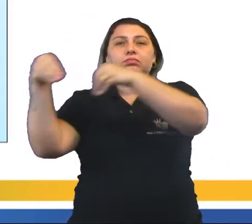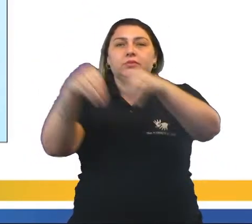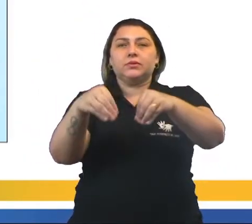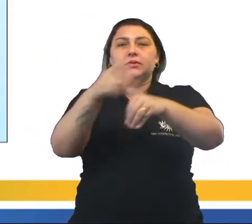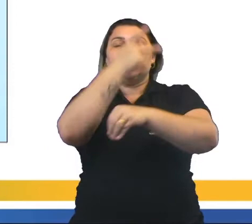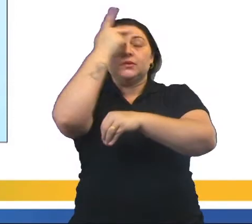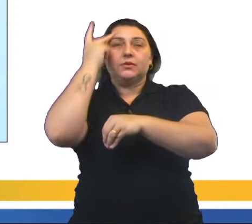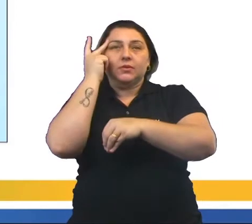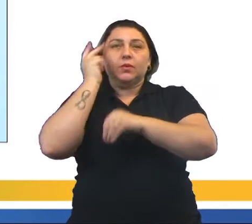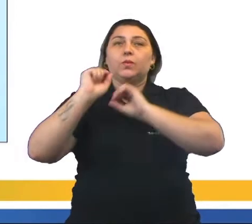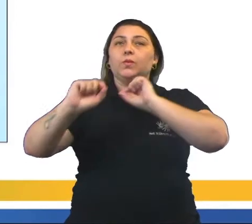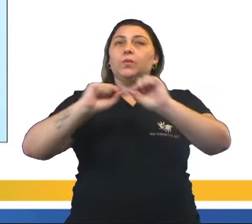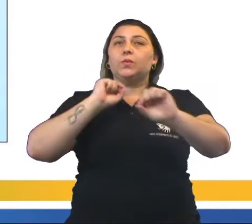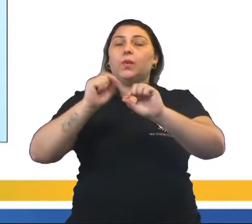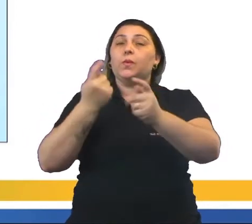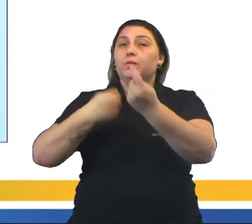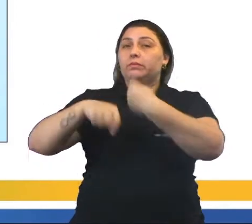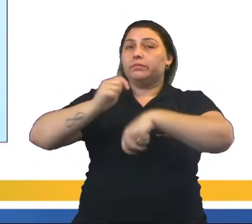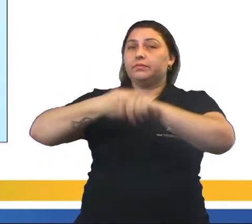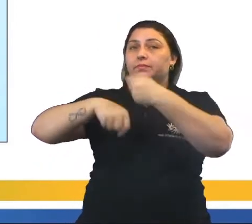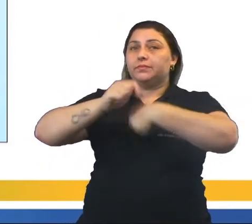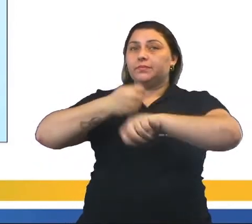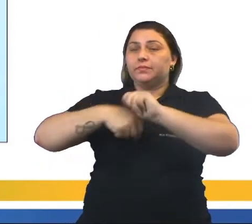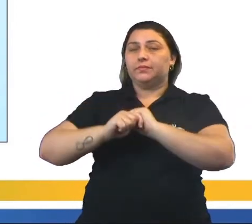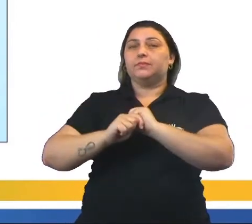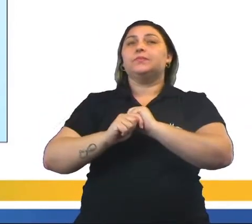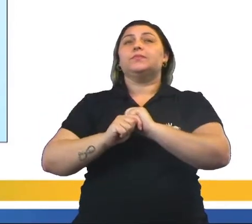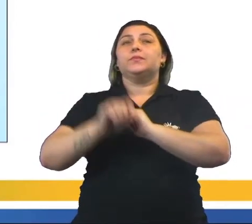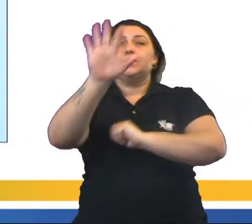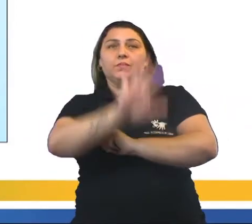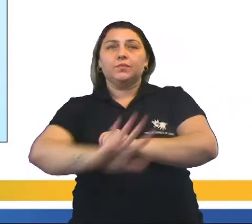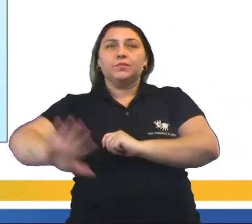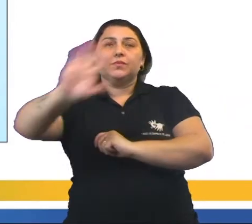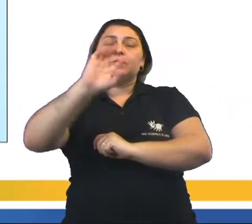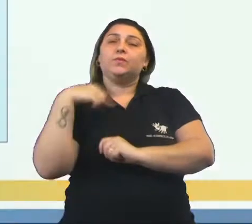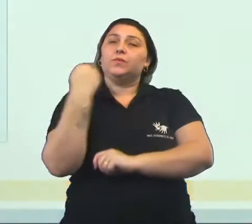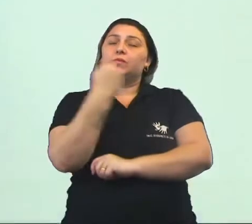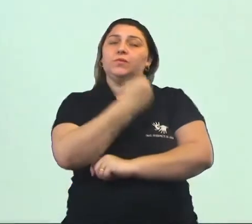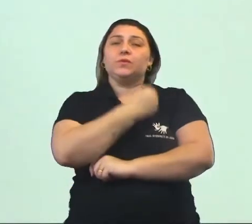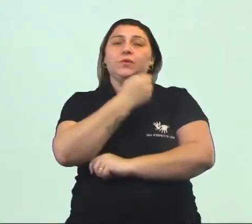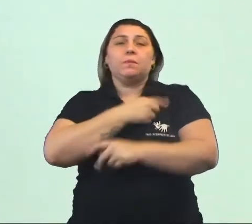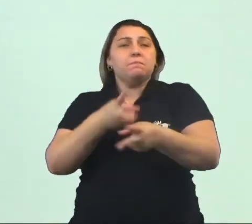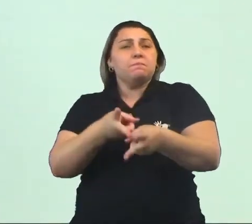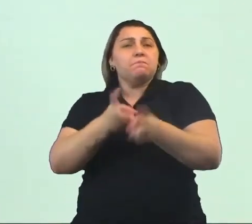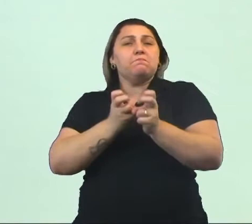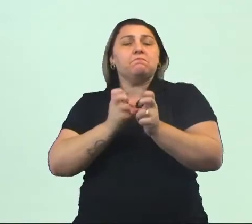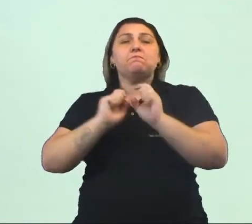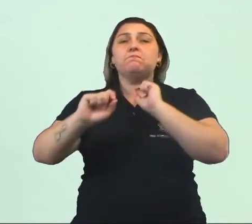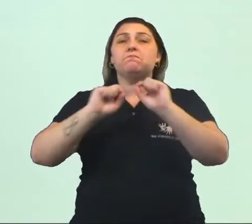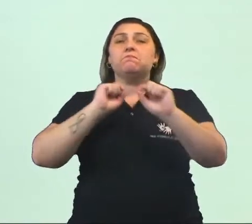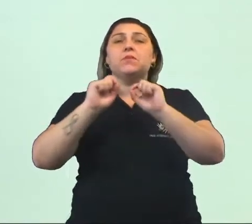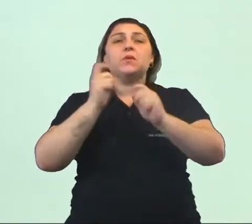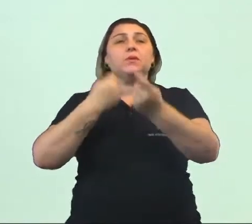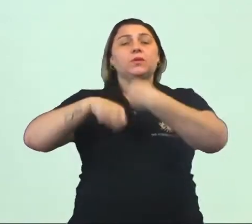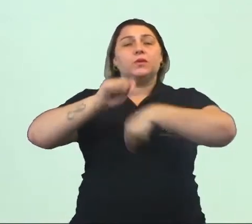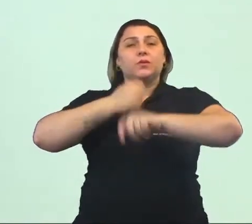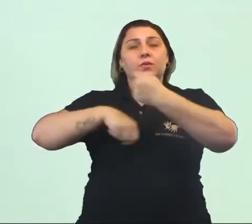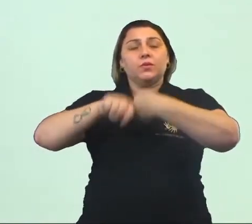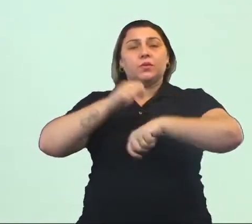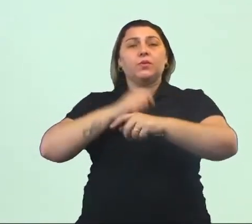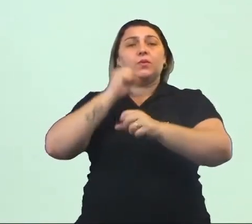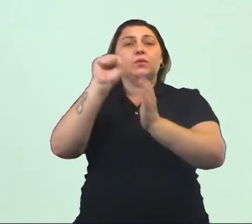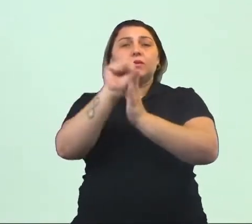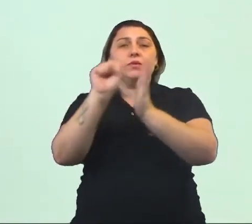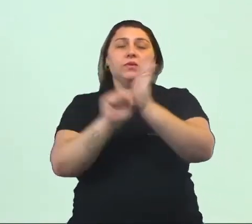foi o econômico. De um modo geral, a gente vai perceber que o econômico desde o